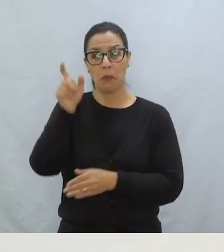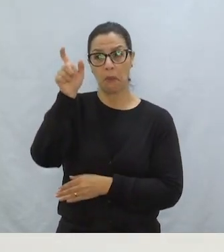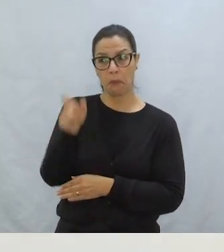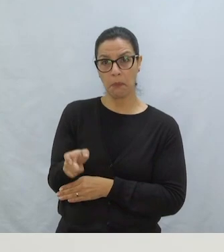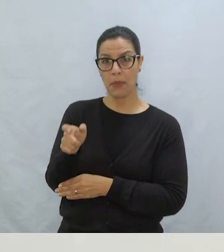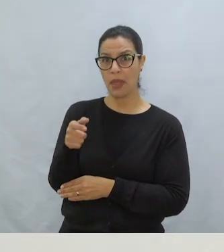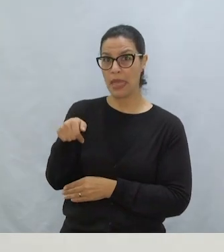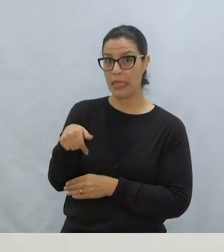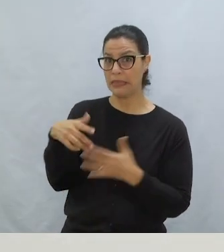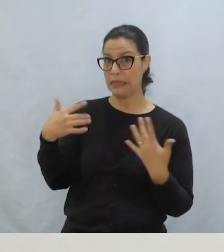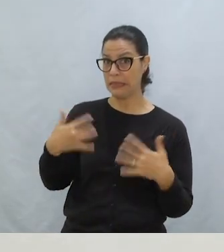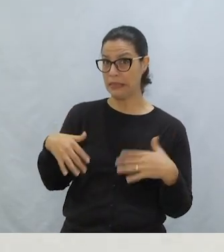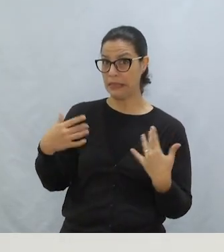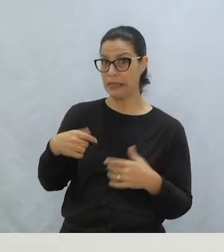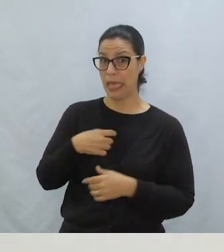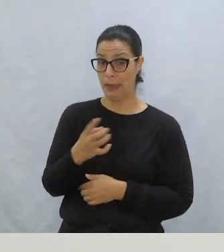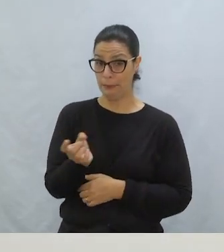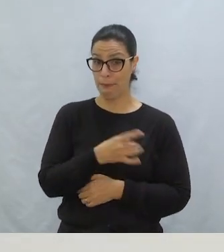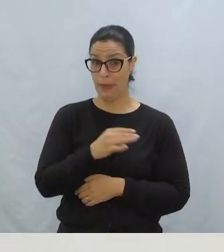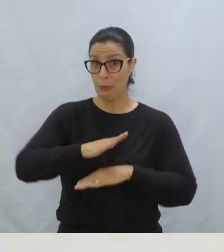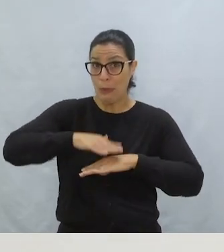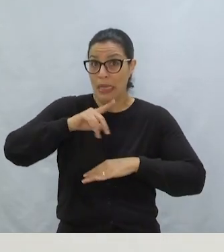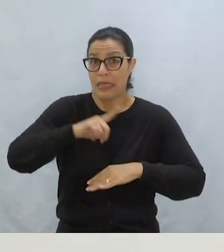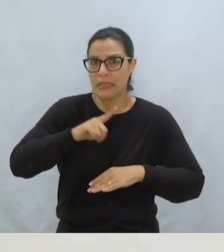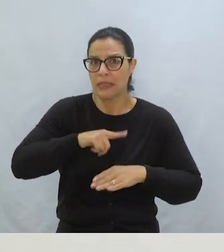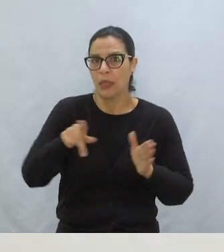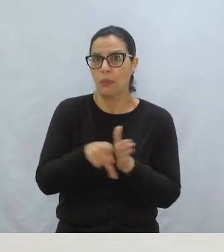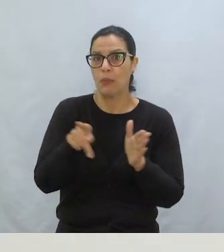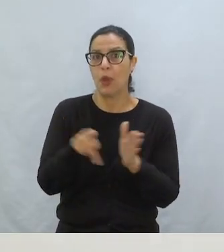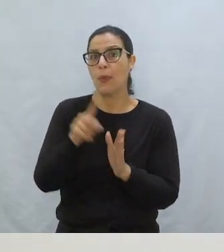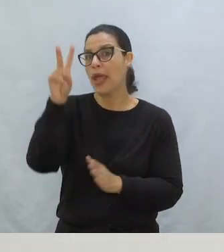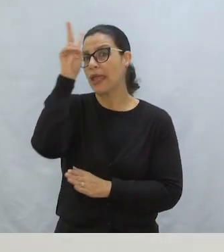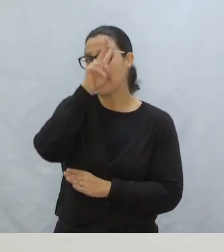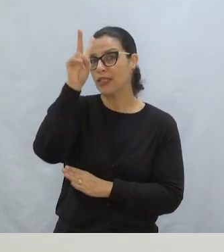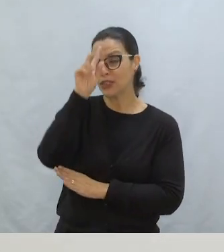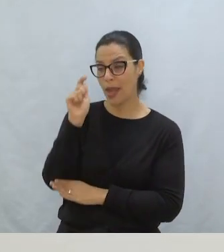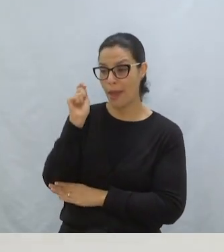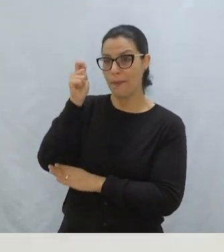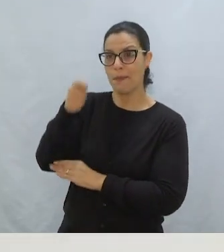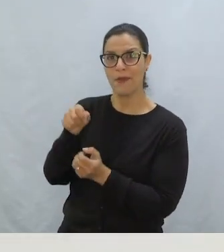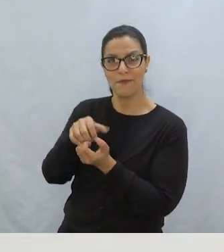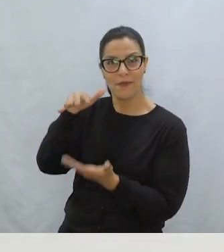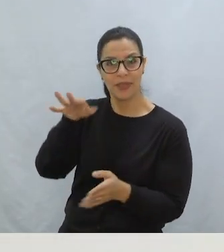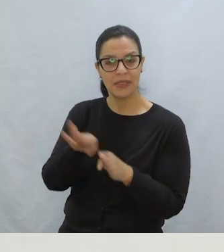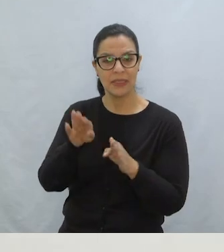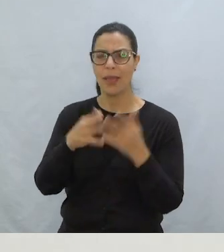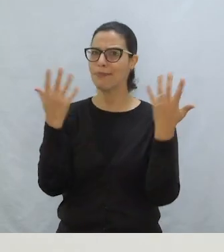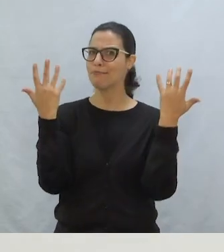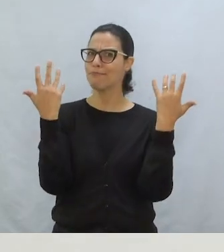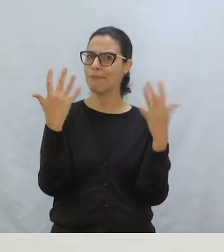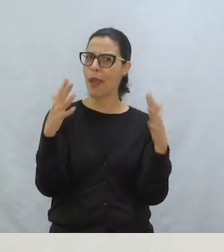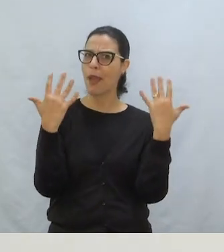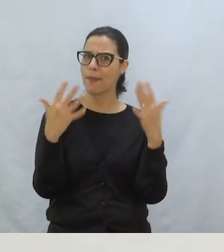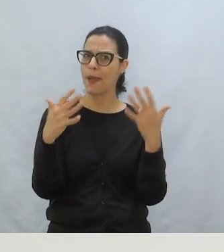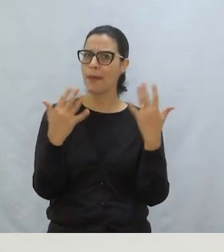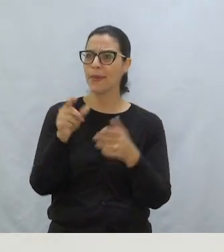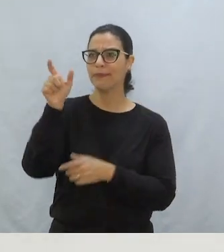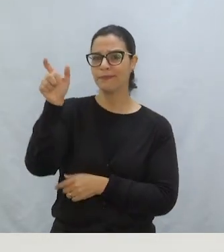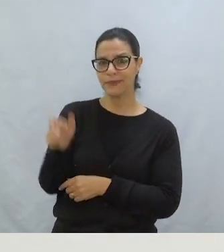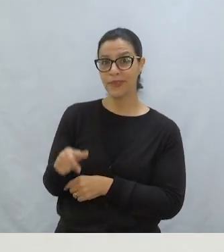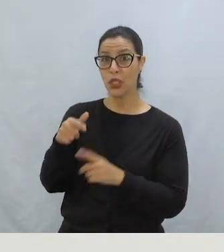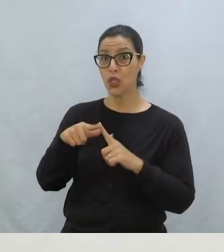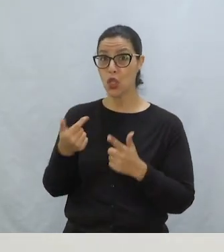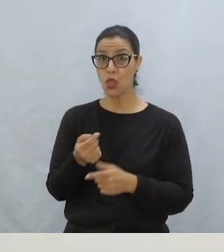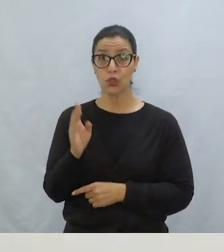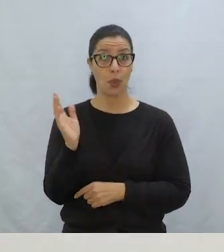agora uma das criaturas mais assustadoras nos contos de fada Uma salva de palmas